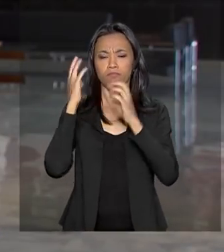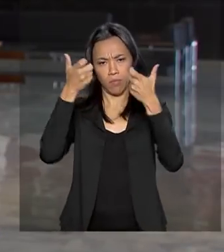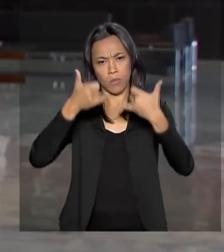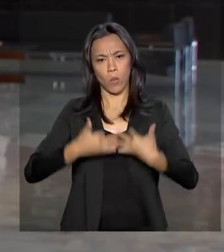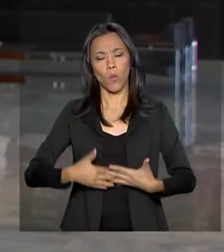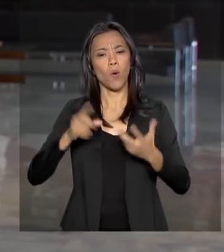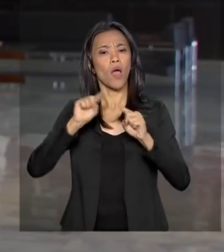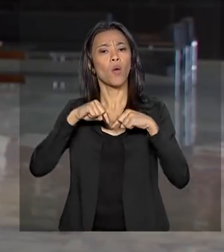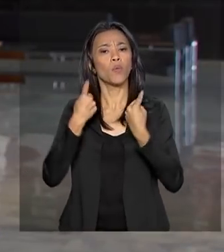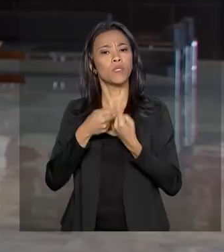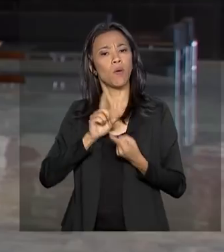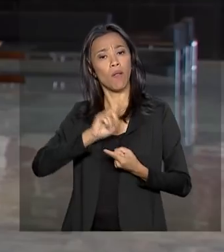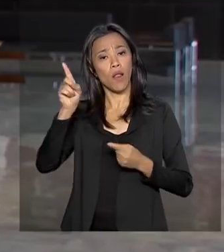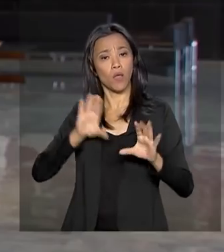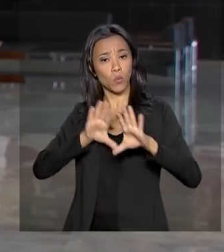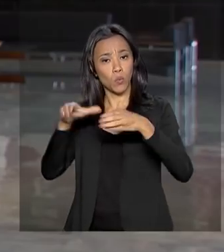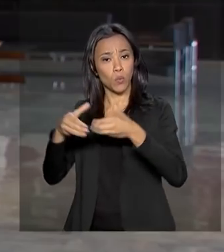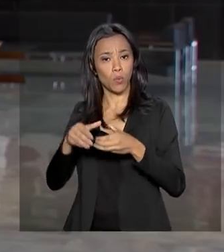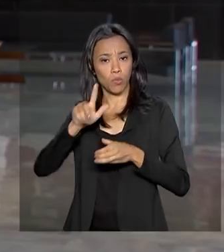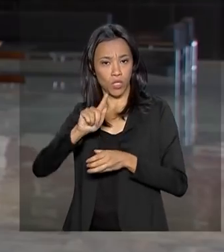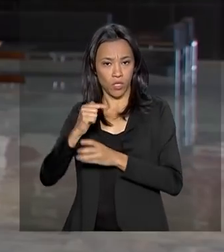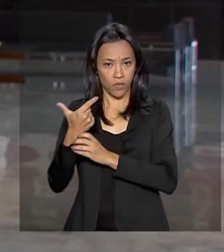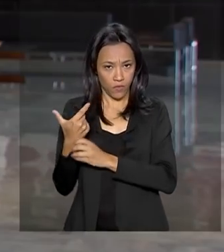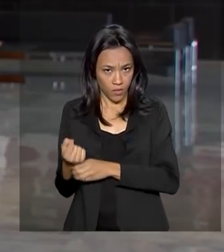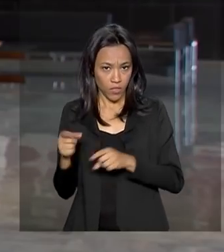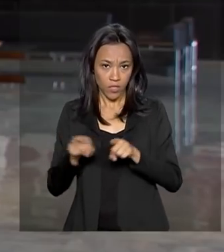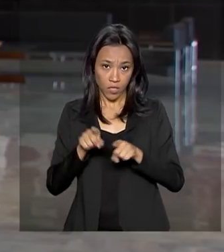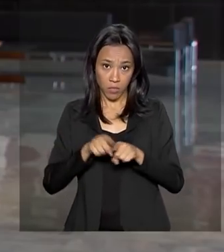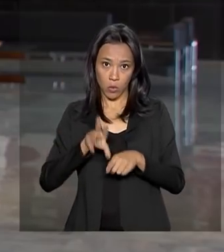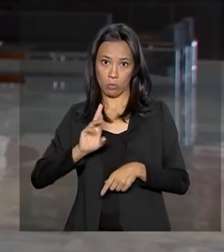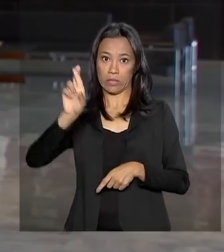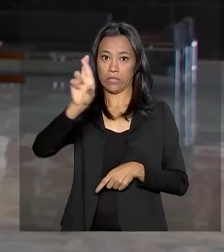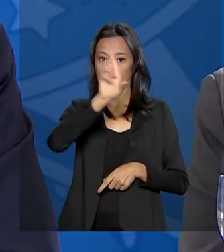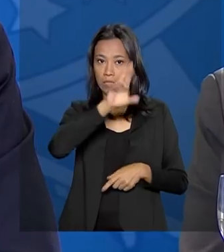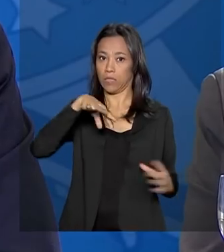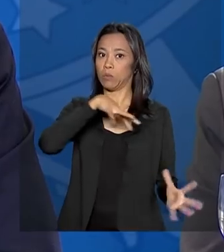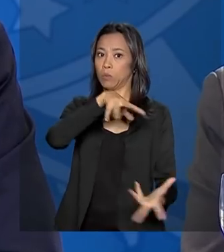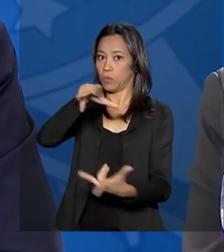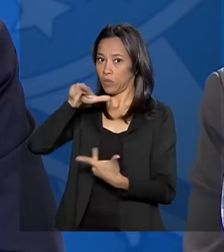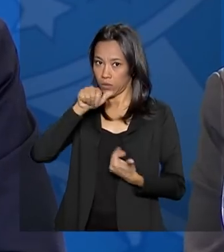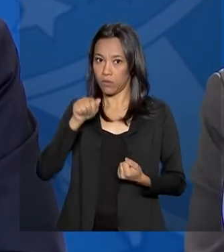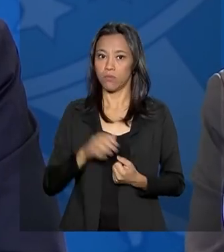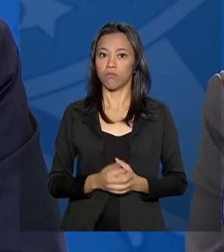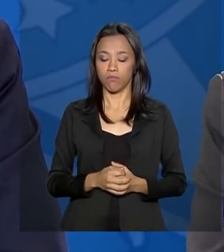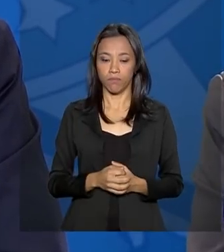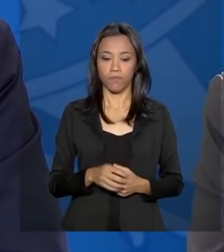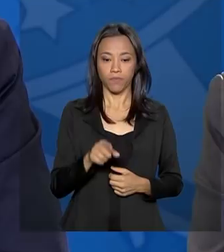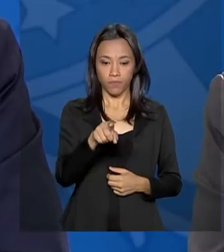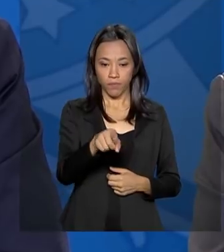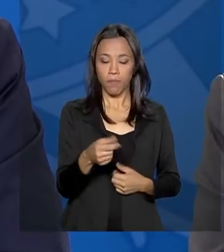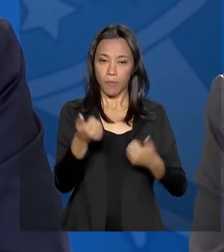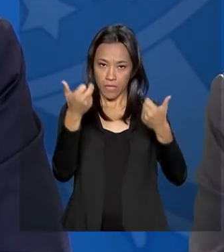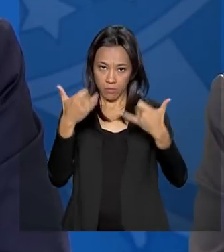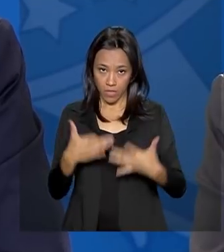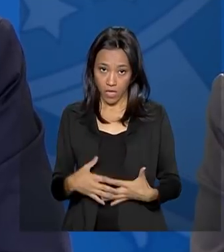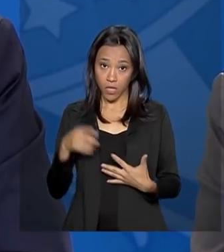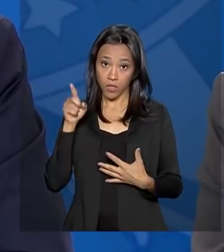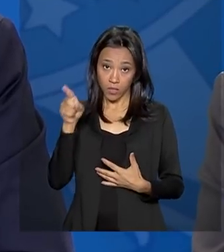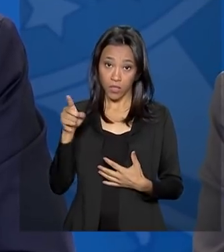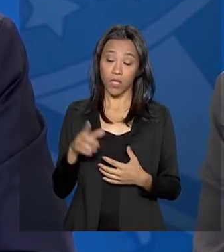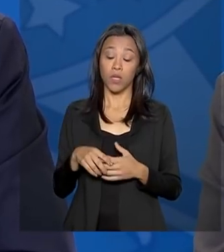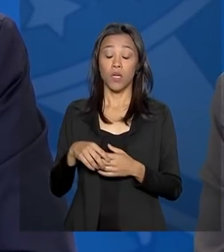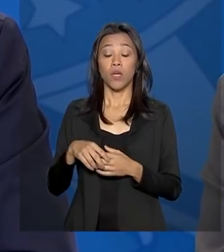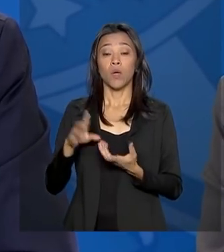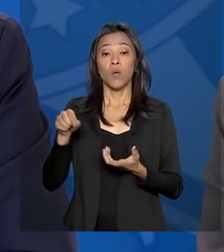das conversas que teve com as principais autoridades mundiais. O senhor Macron queria